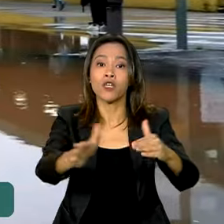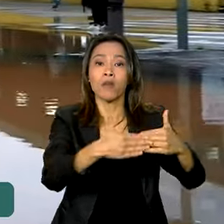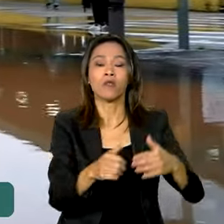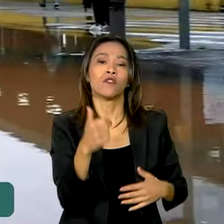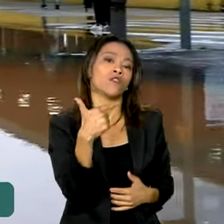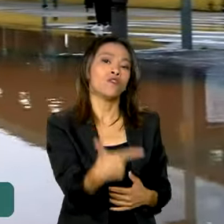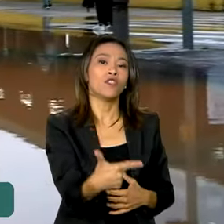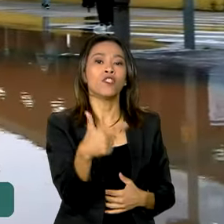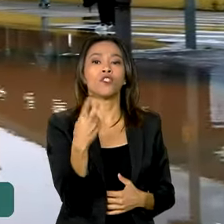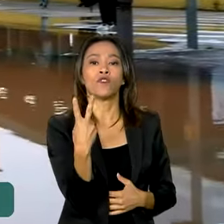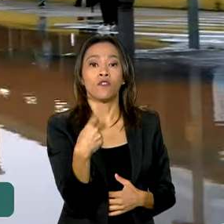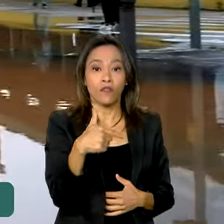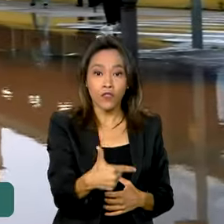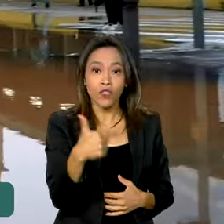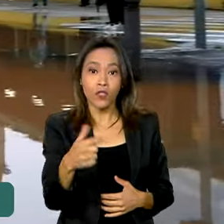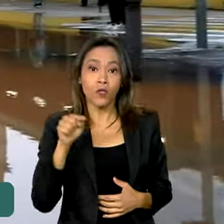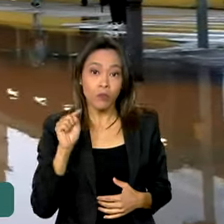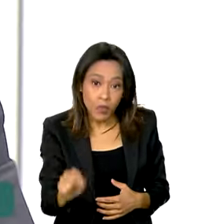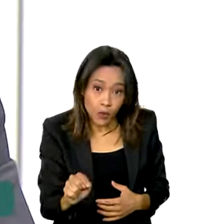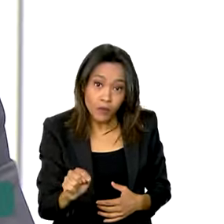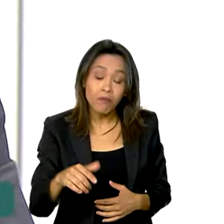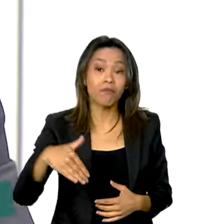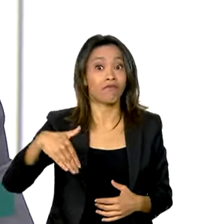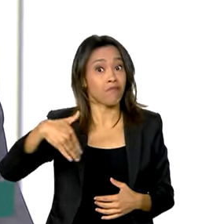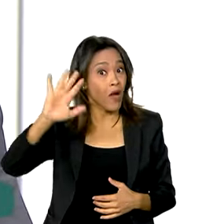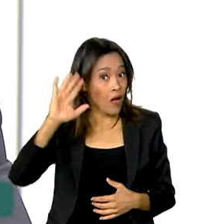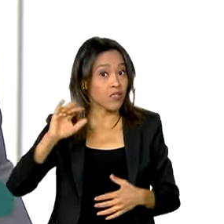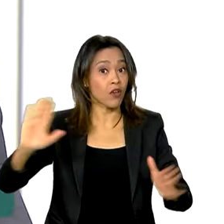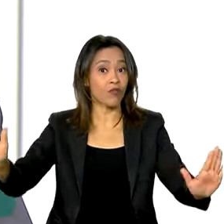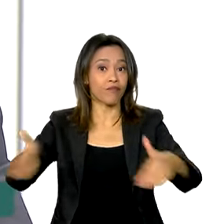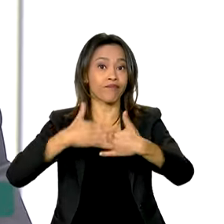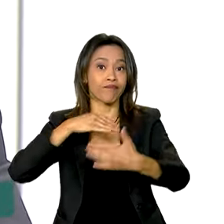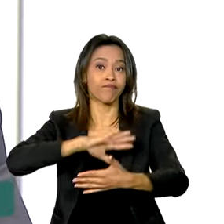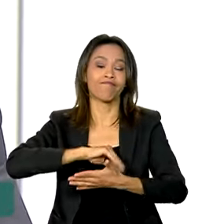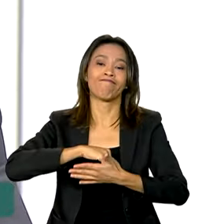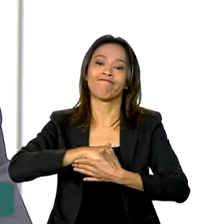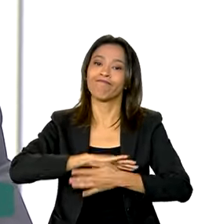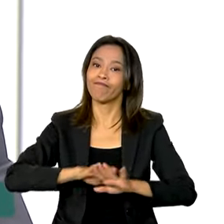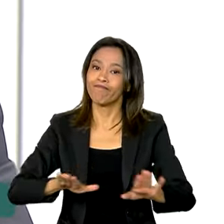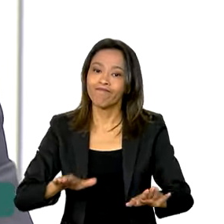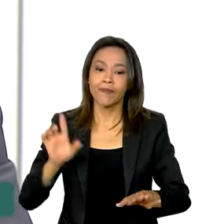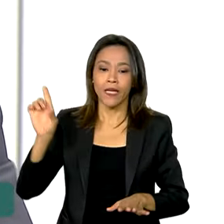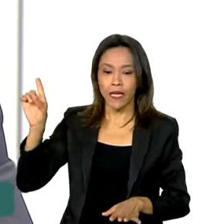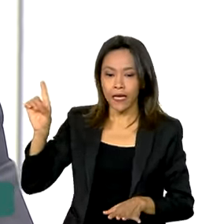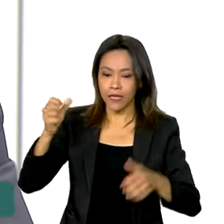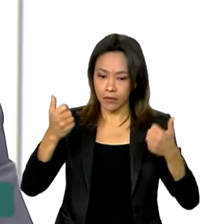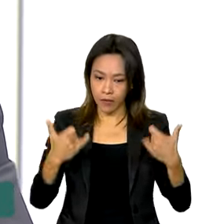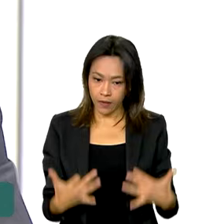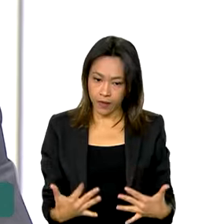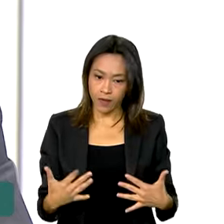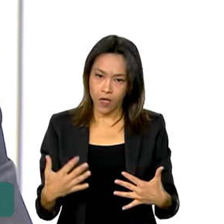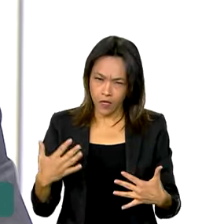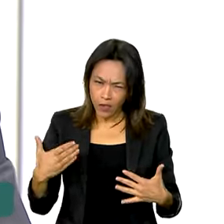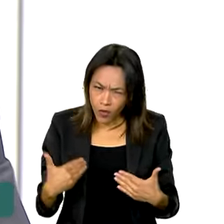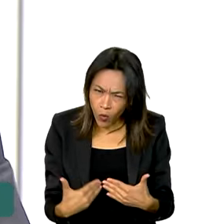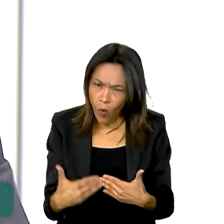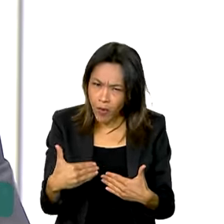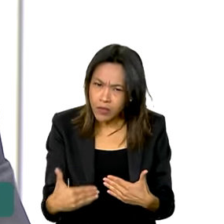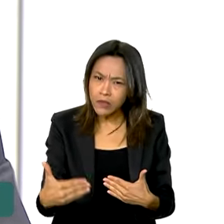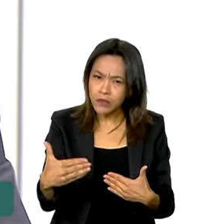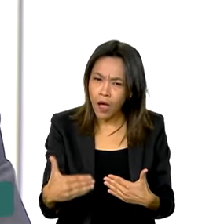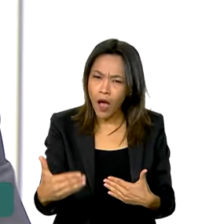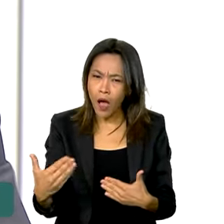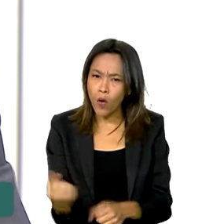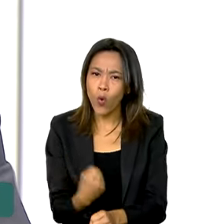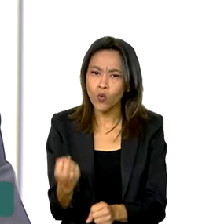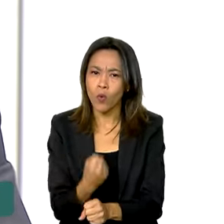.180 postos de trabalho acredito que na hora que iniciar os canteiros de obras para construção